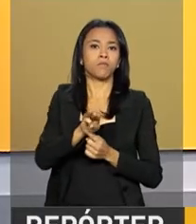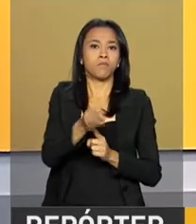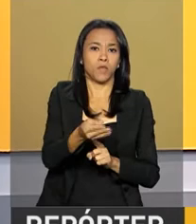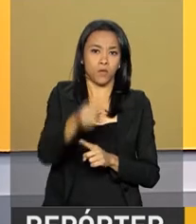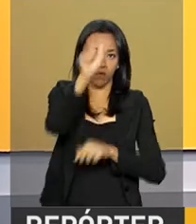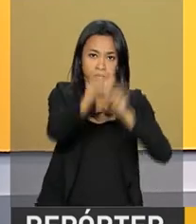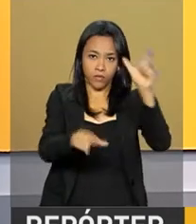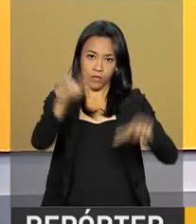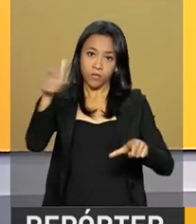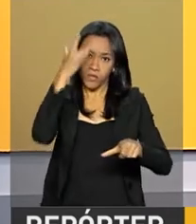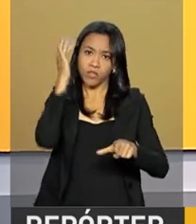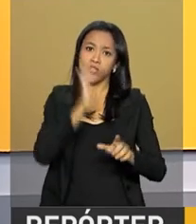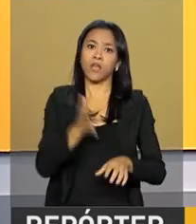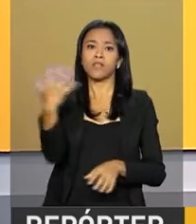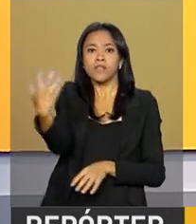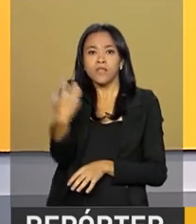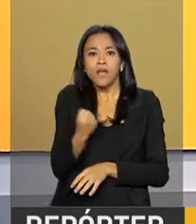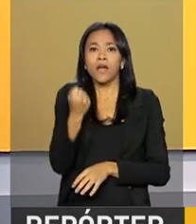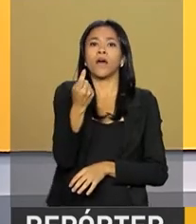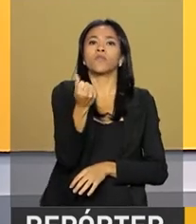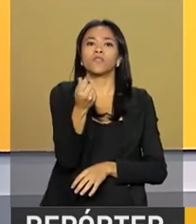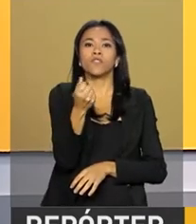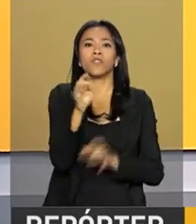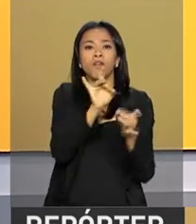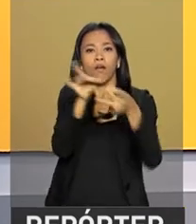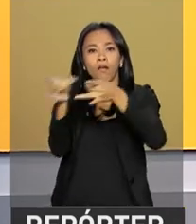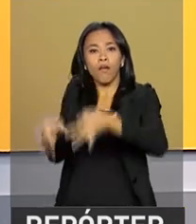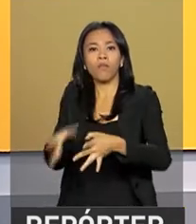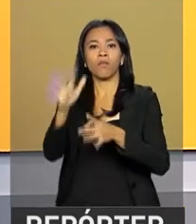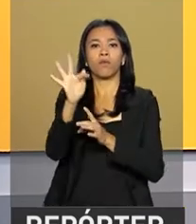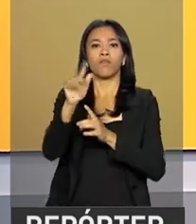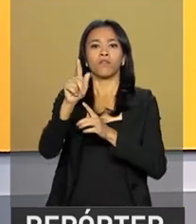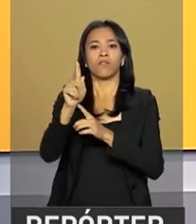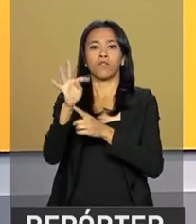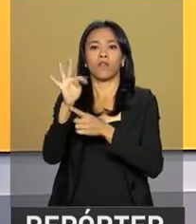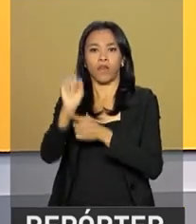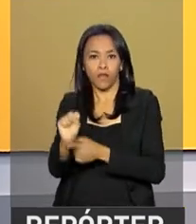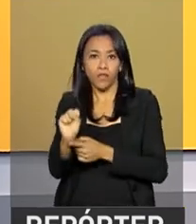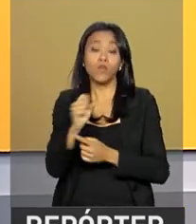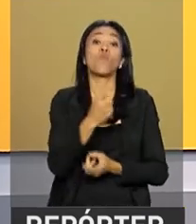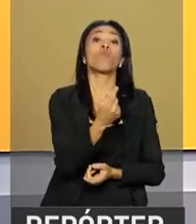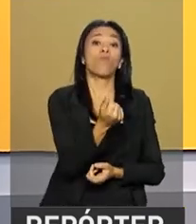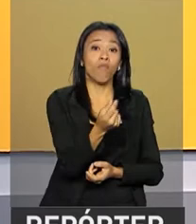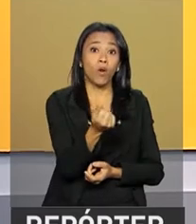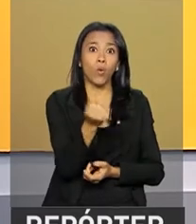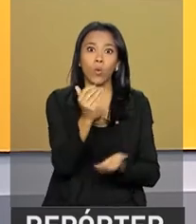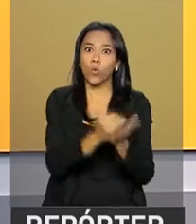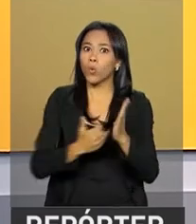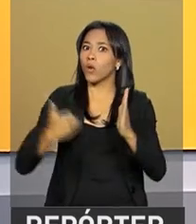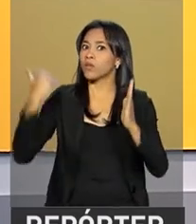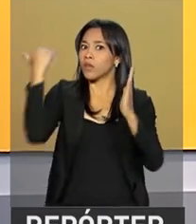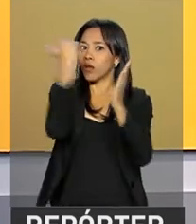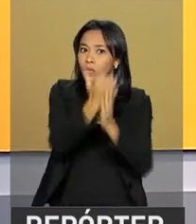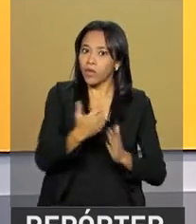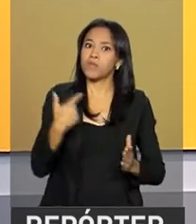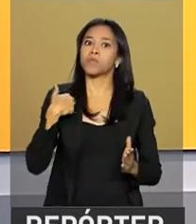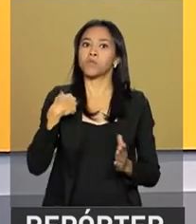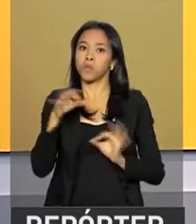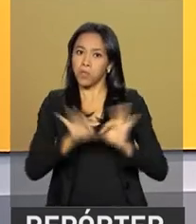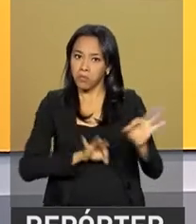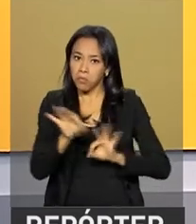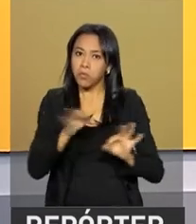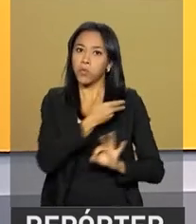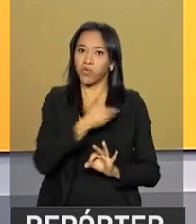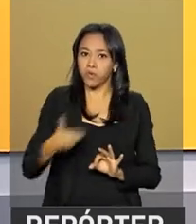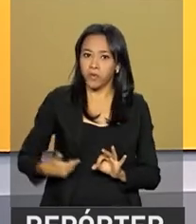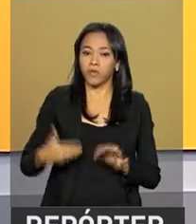trabalhadores sacaram o dinheiro das contas inativas do FGTS. Os valores ultrapassaram as estimativas do governo. O